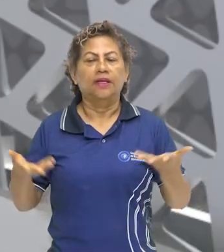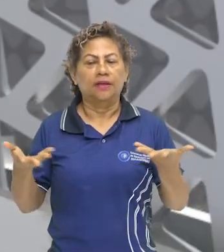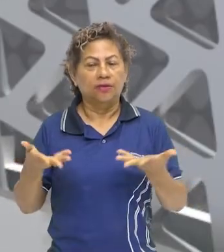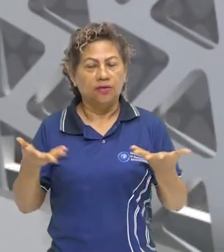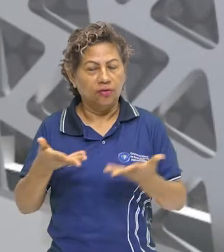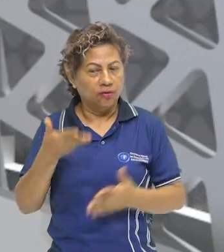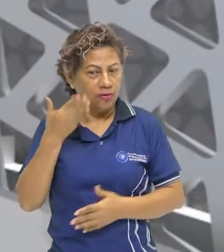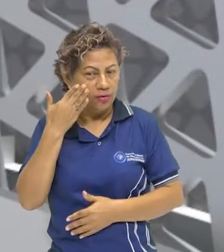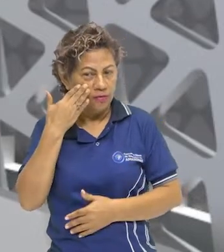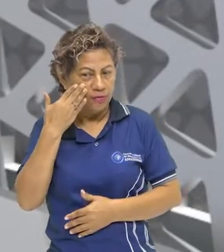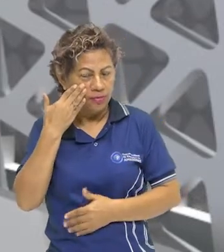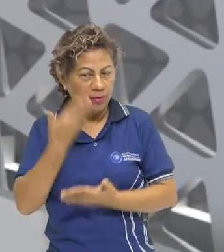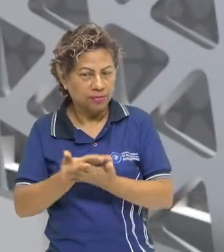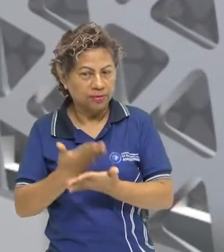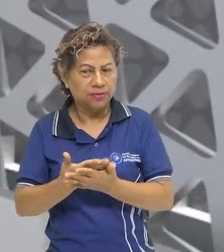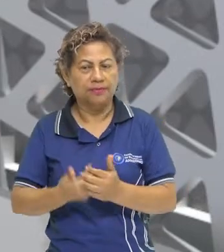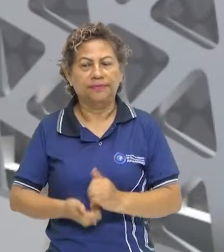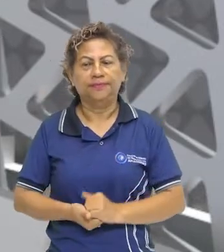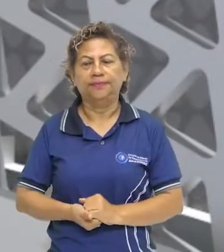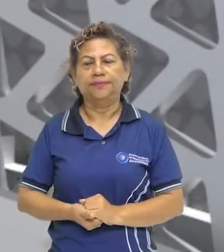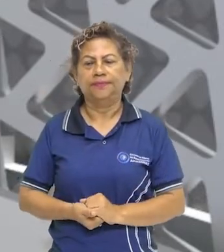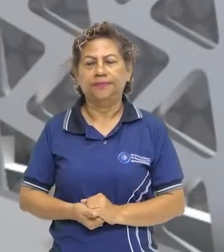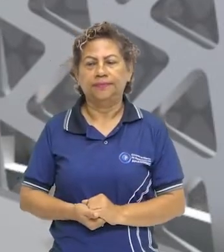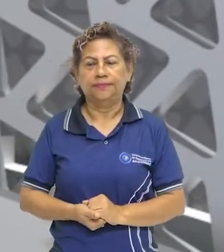ver o que é que nós temos hoje. Vamos lá!